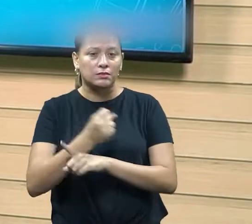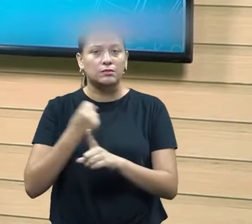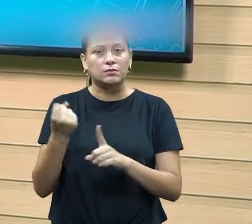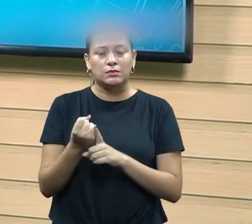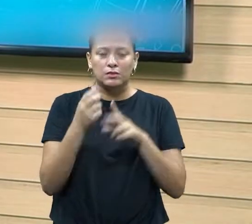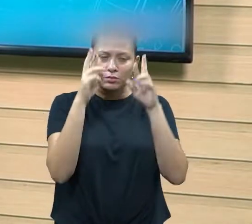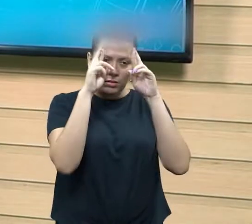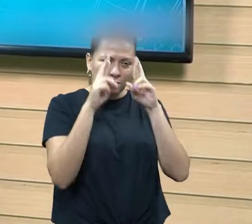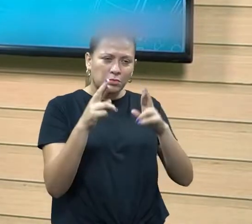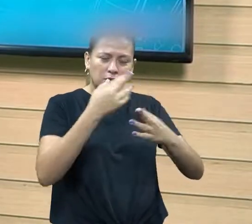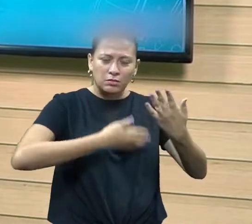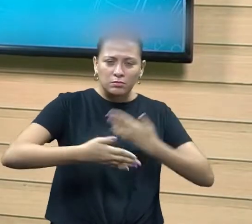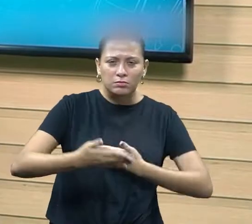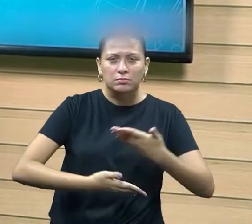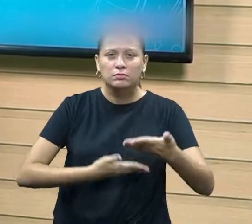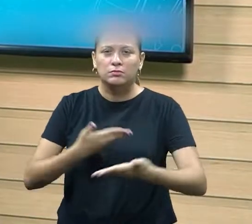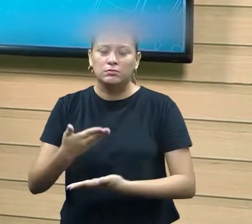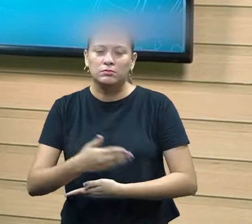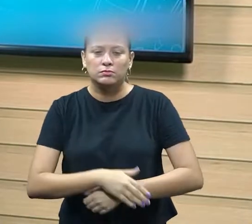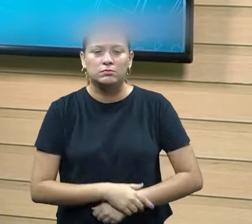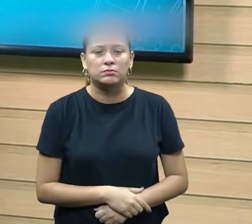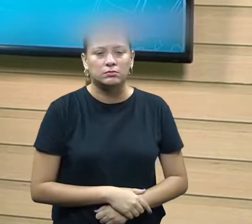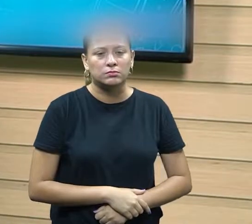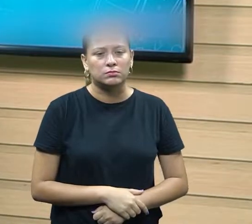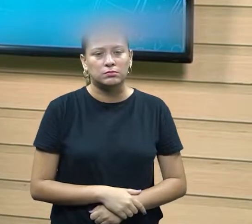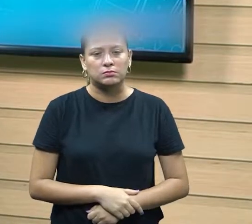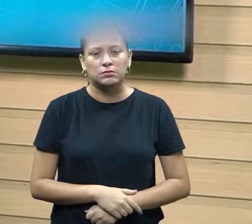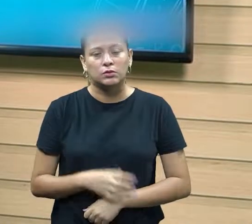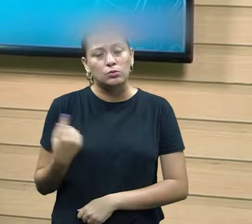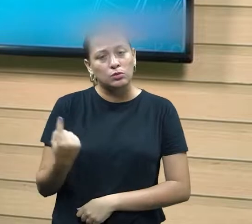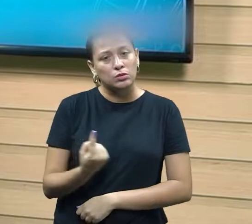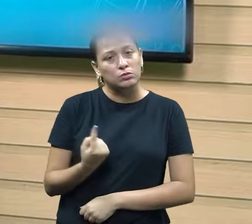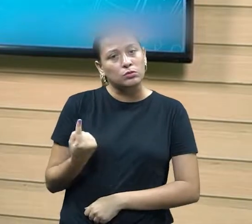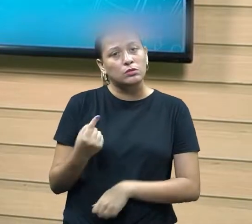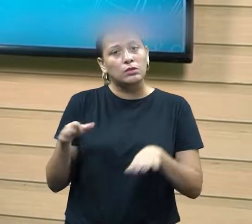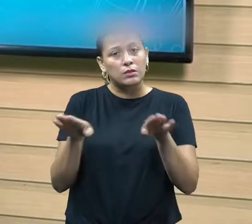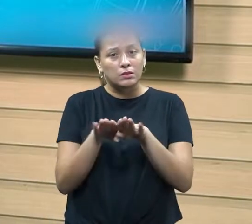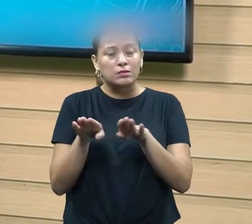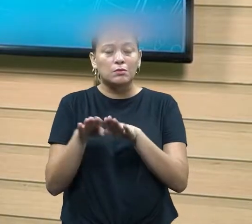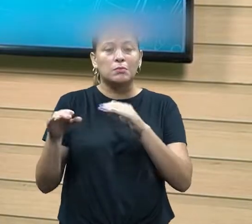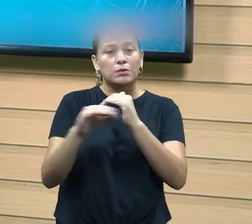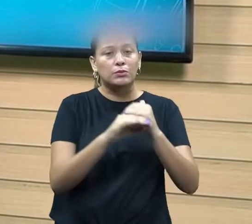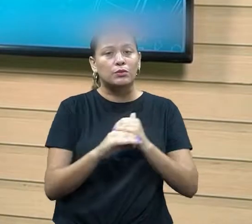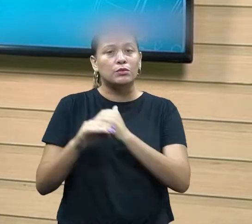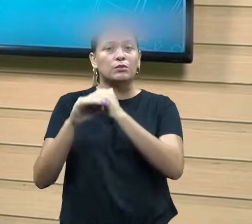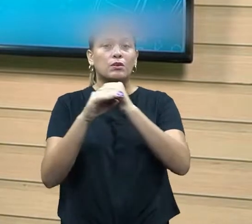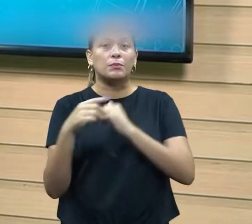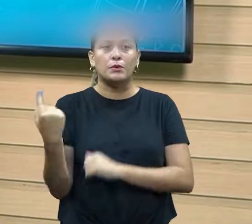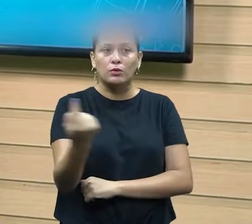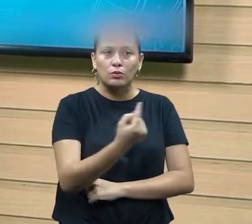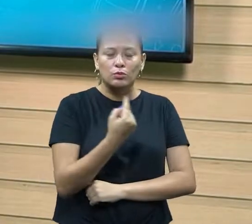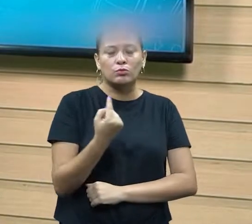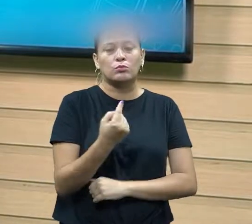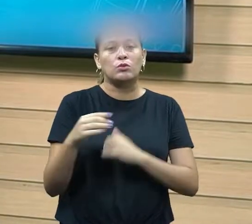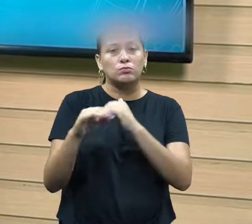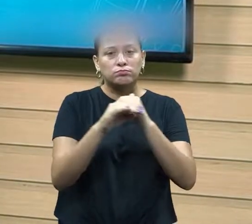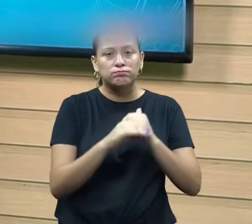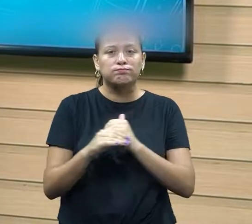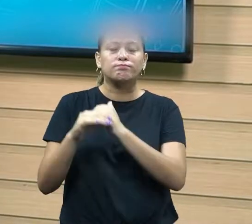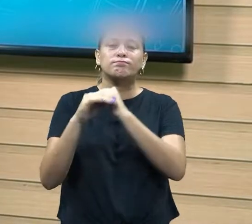respeitando naquilo que nos individualiza e também aquilo que nos iguala porque todos nós somos seres